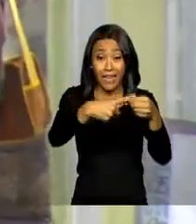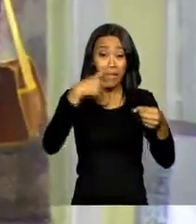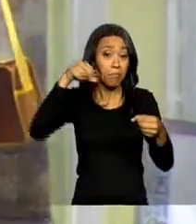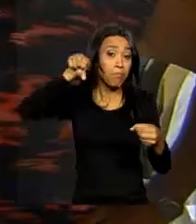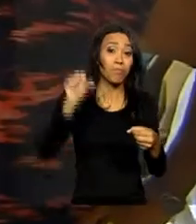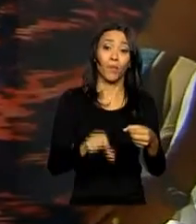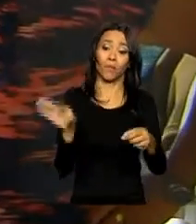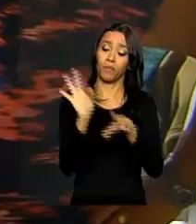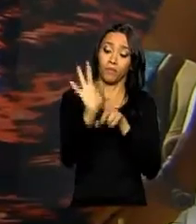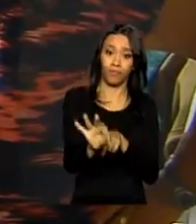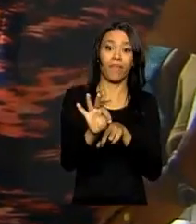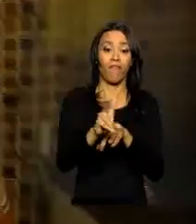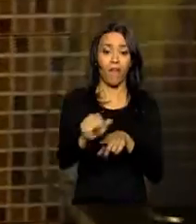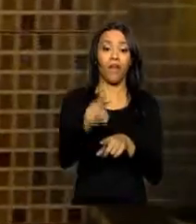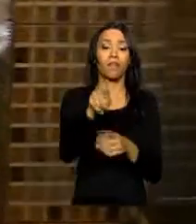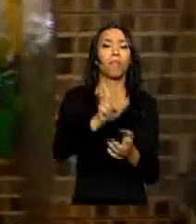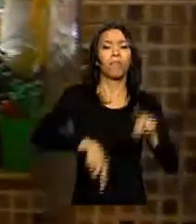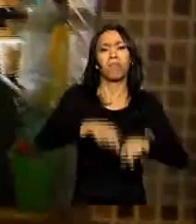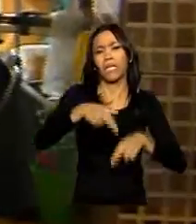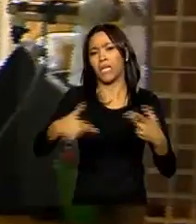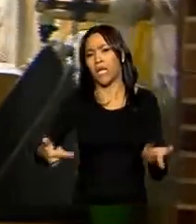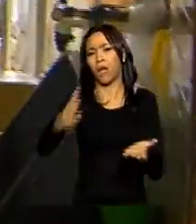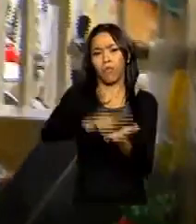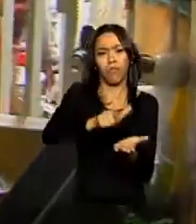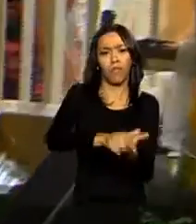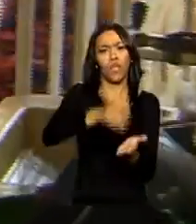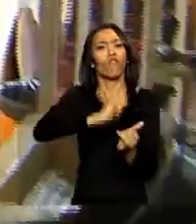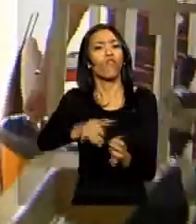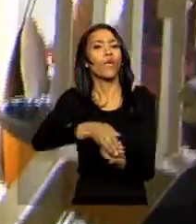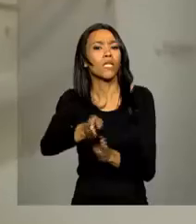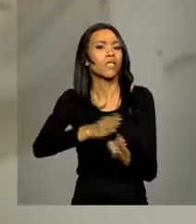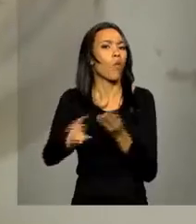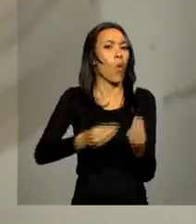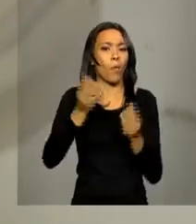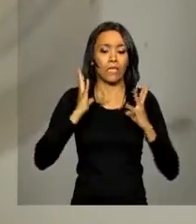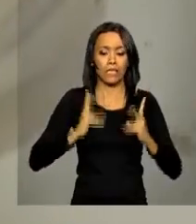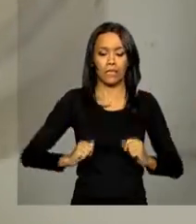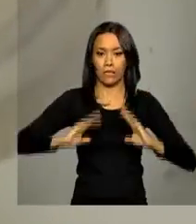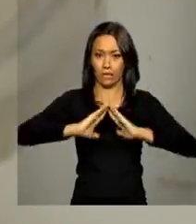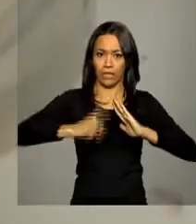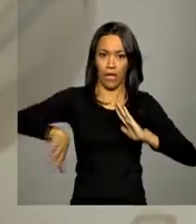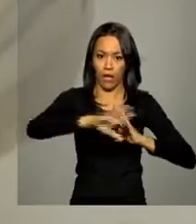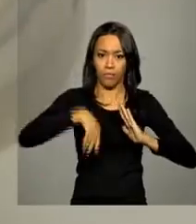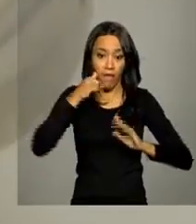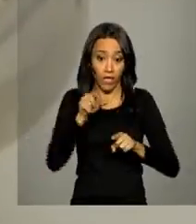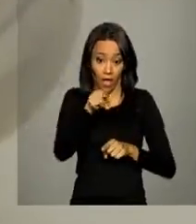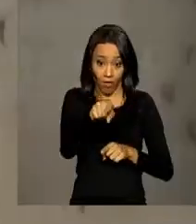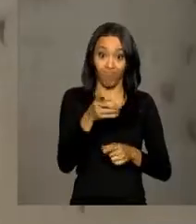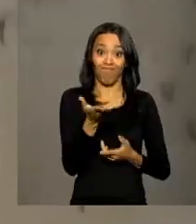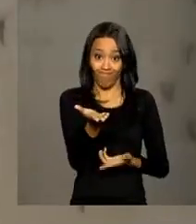mais crítica. Eles vão distribuir material com orientações sobre como manter a casa livre dos criadouros do mosquito